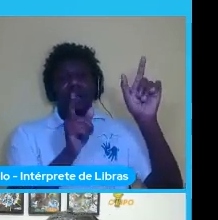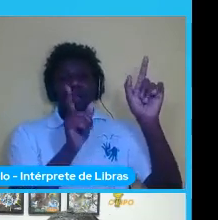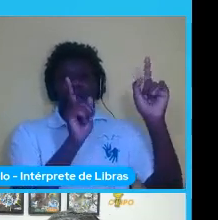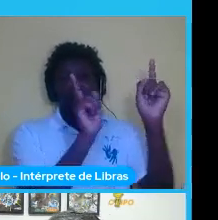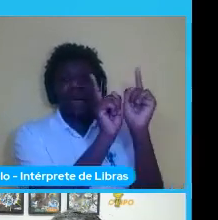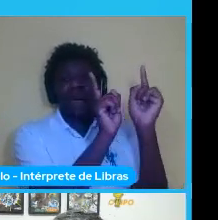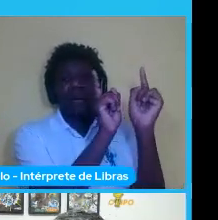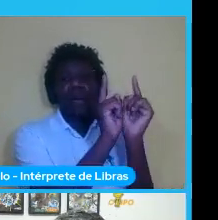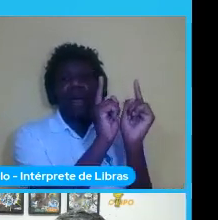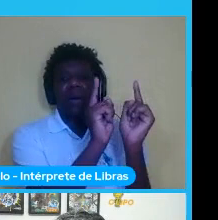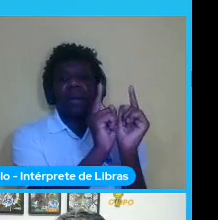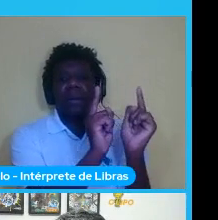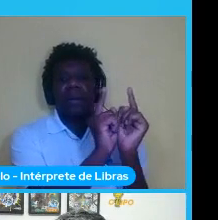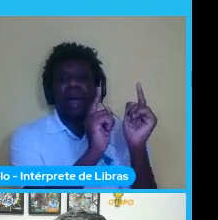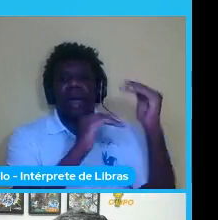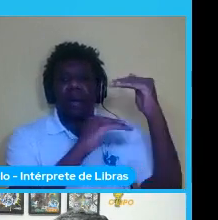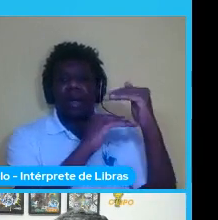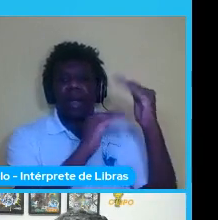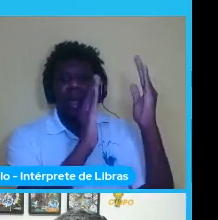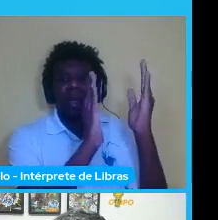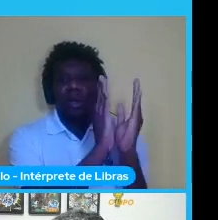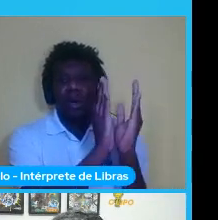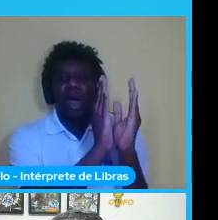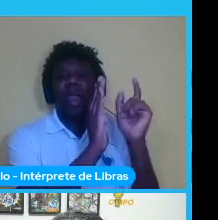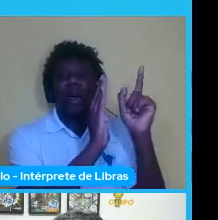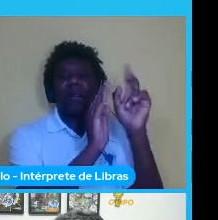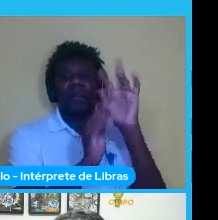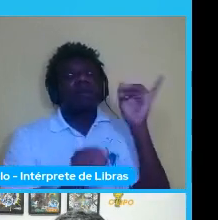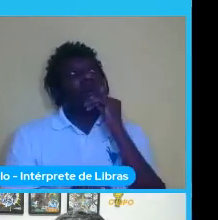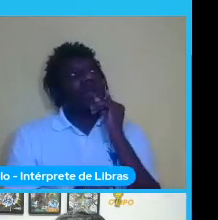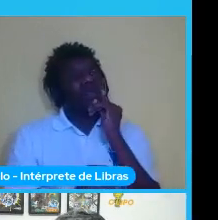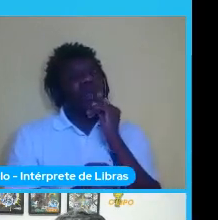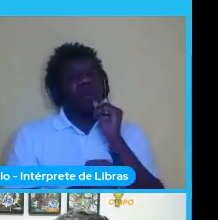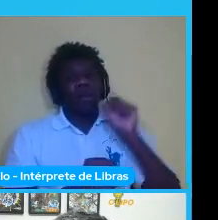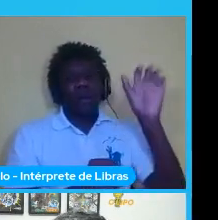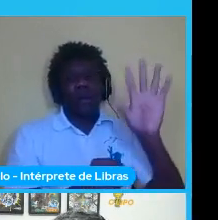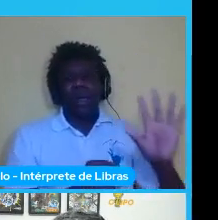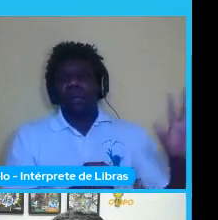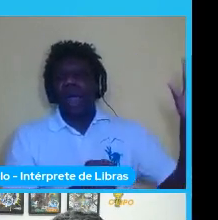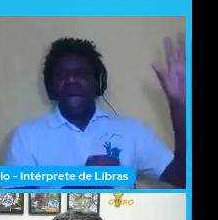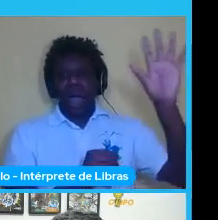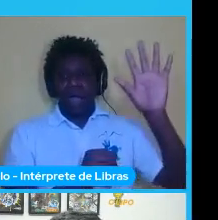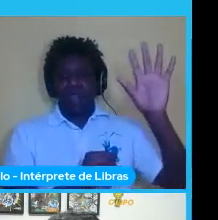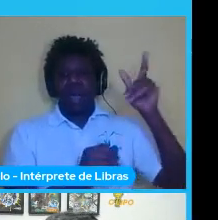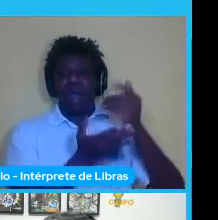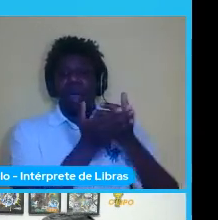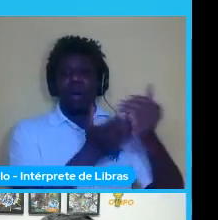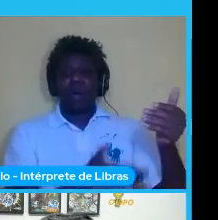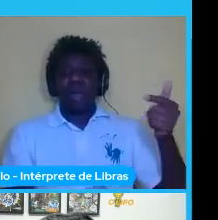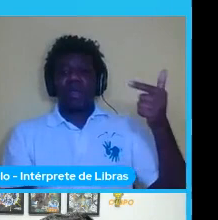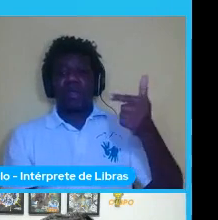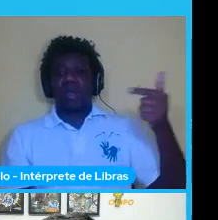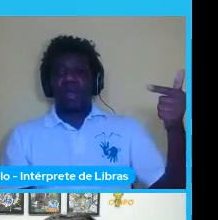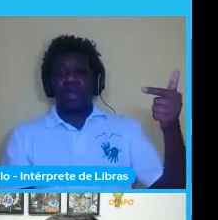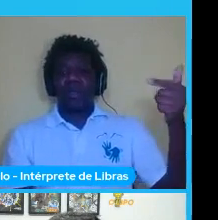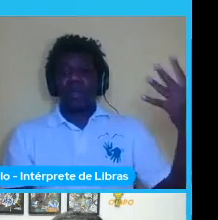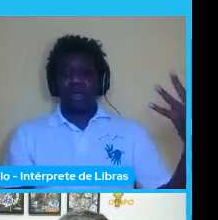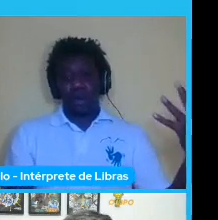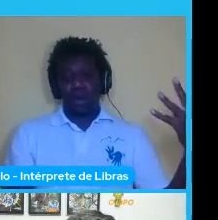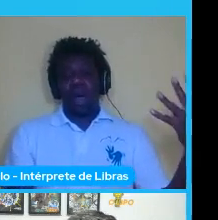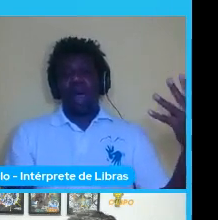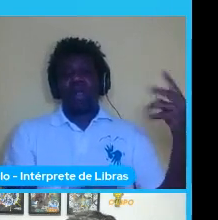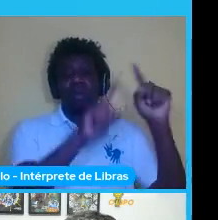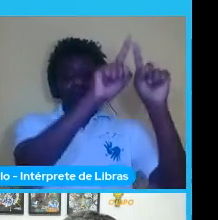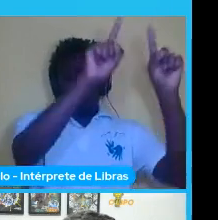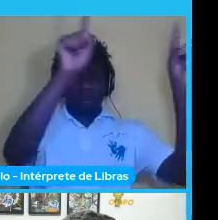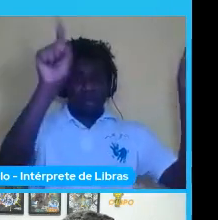pequenos quadradinhos então imagina que tipo tua imagem de entrada ela entra aqui com 224 por 224 e